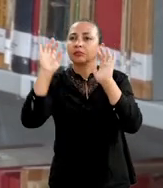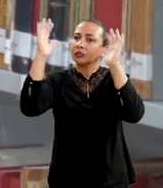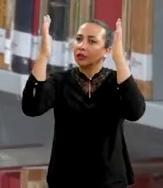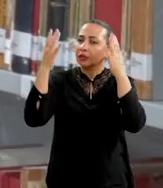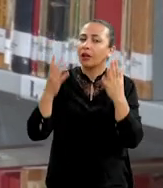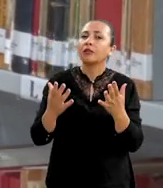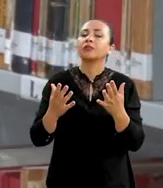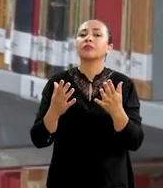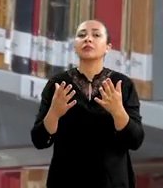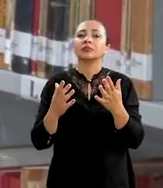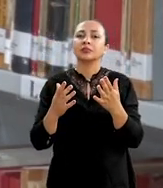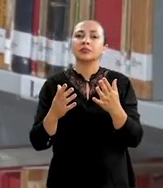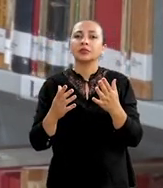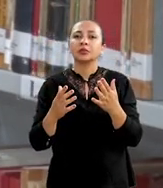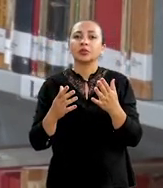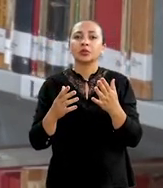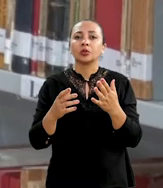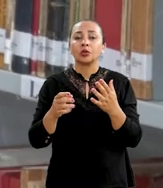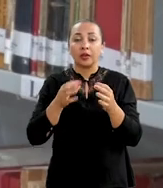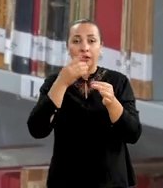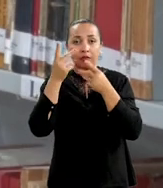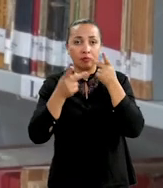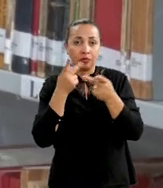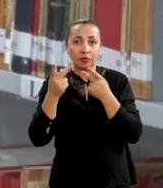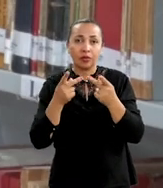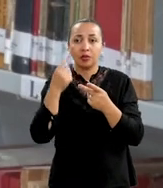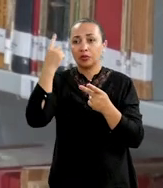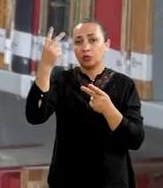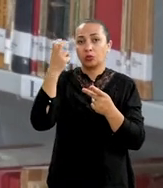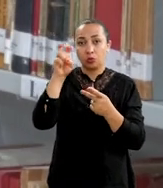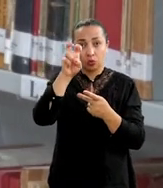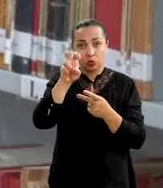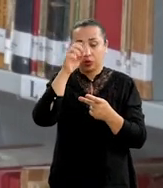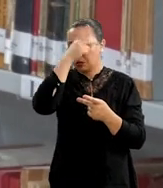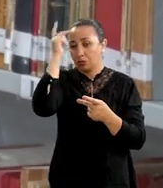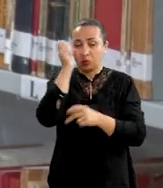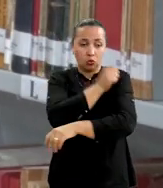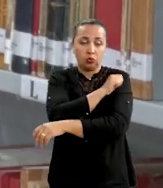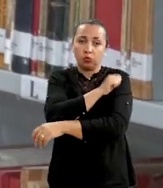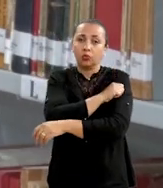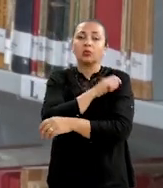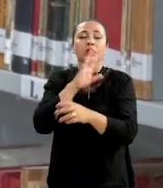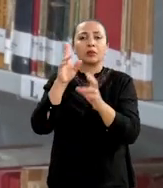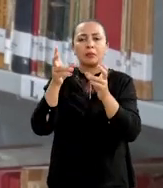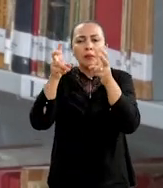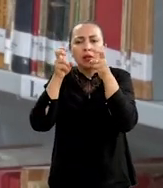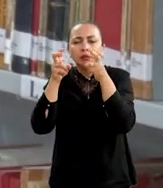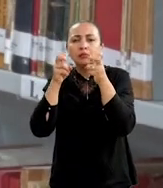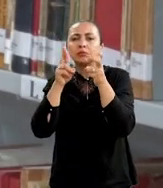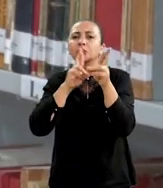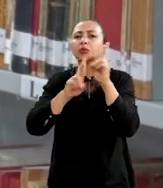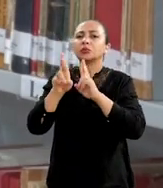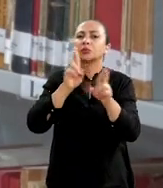textual dos discursos deles, para perceber esses resultados que foram